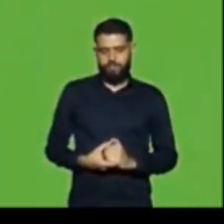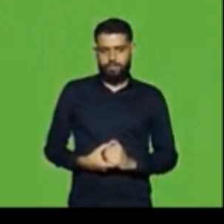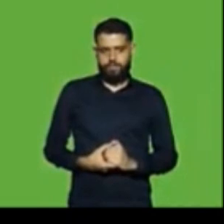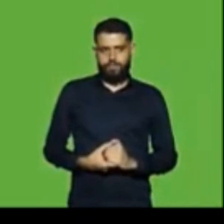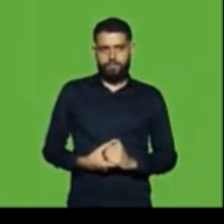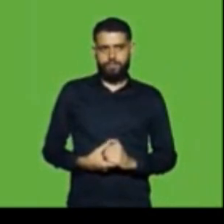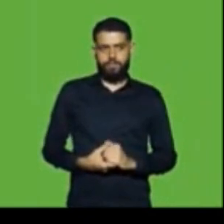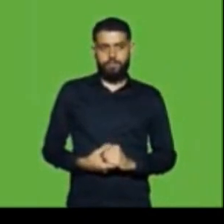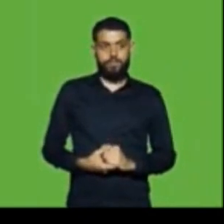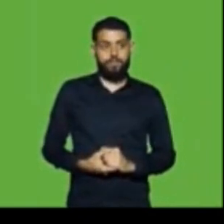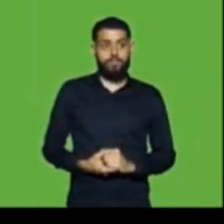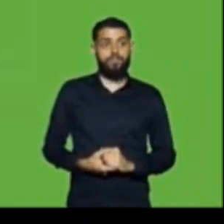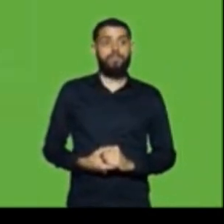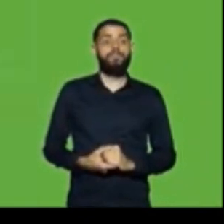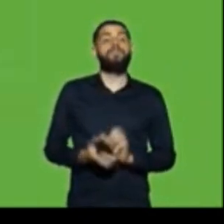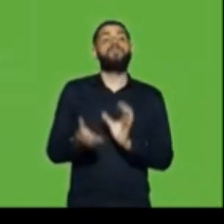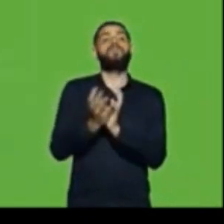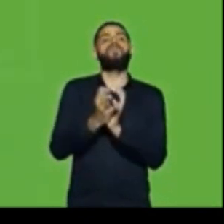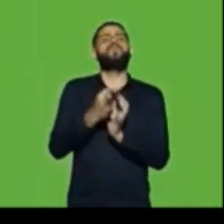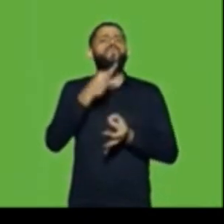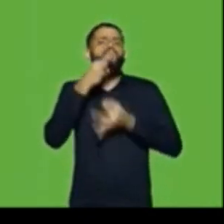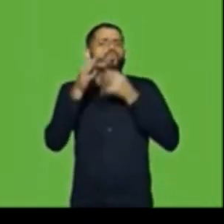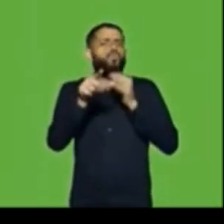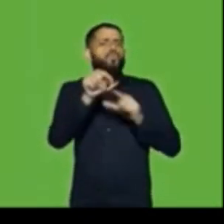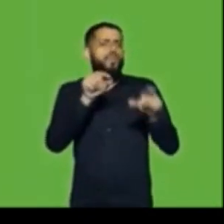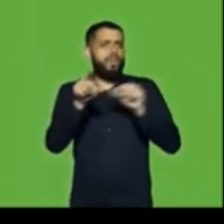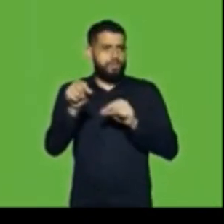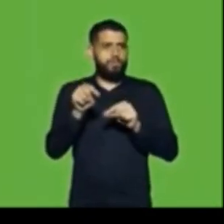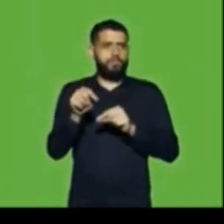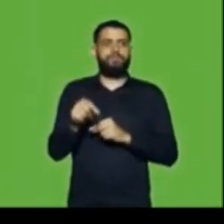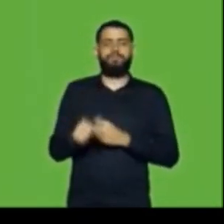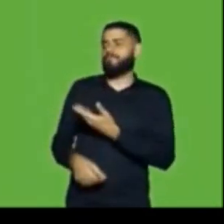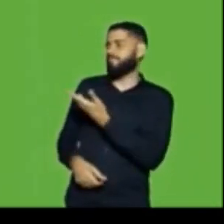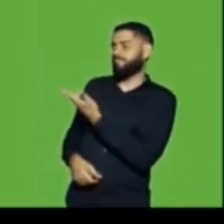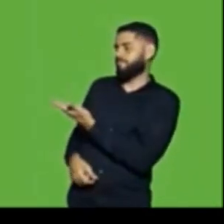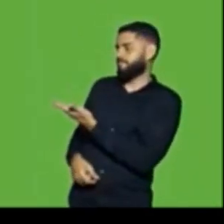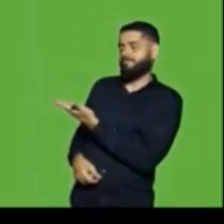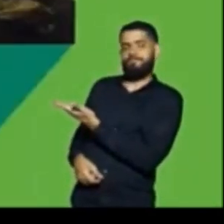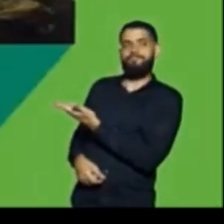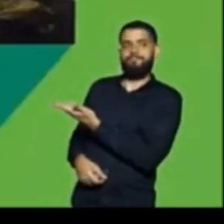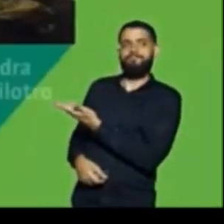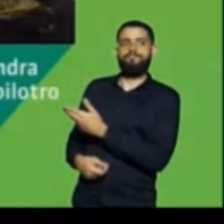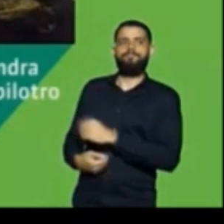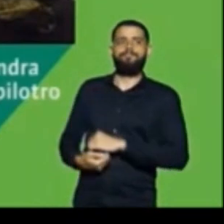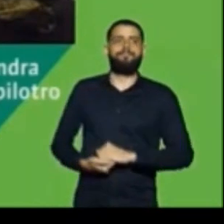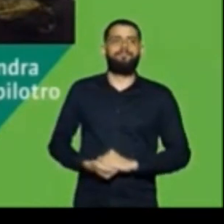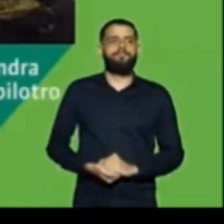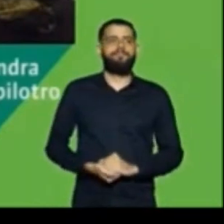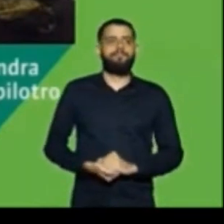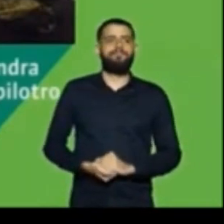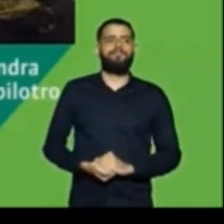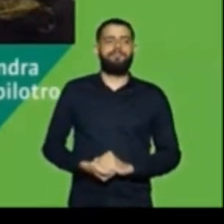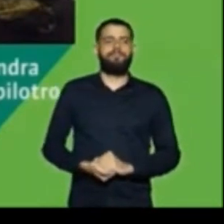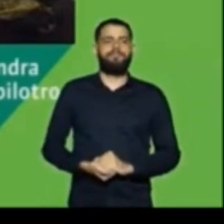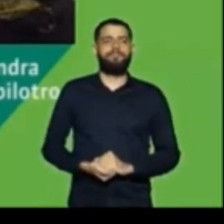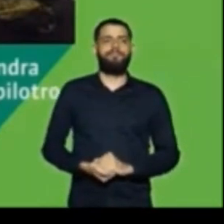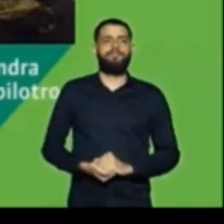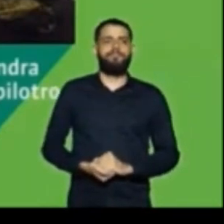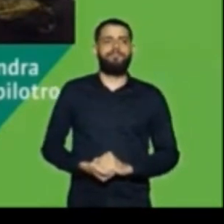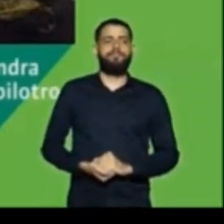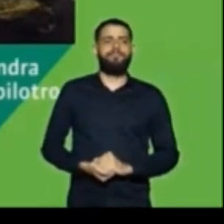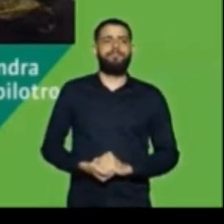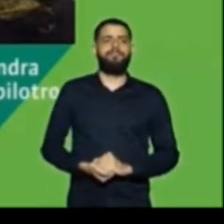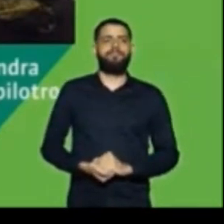Os jurados são Leandro Karnal, Márcio Aquiles, Sandra Espiloto.